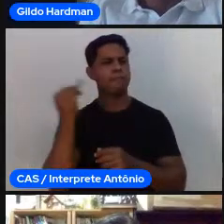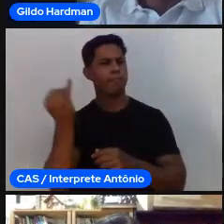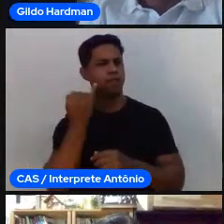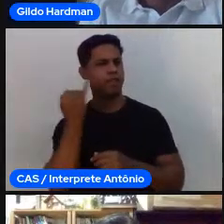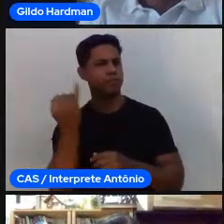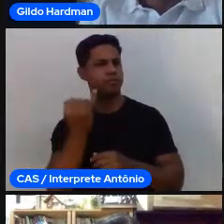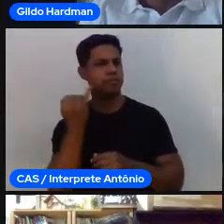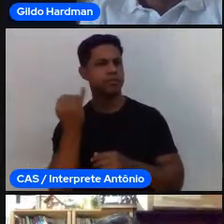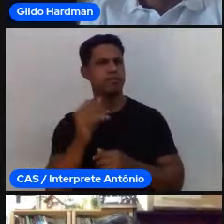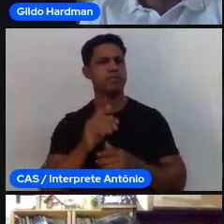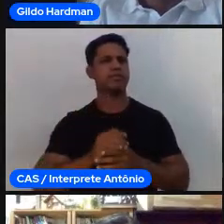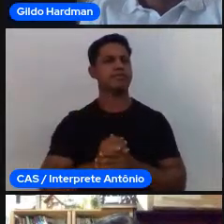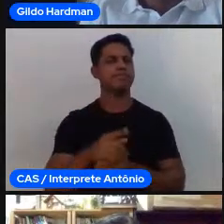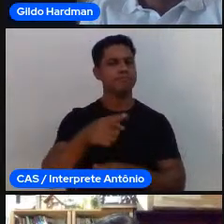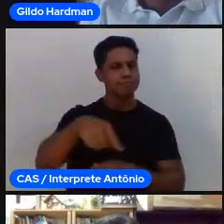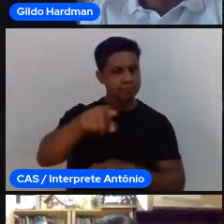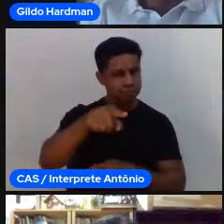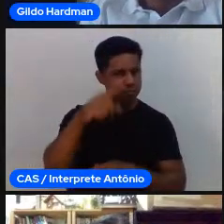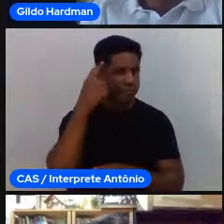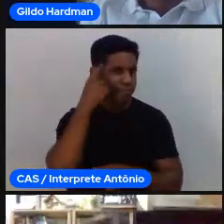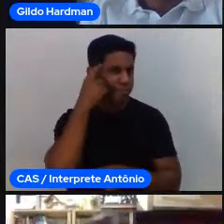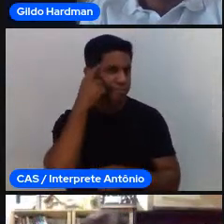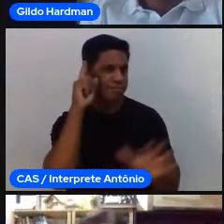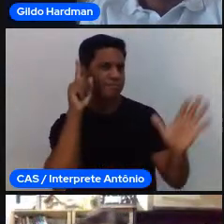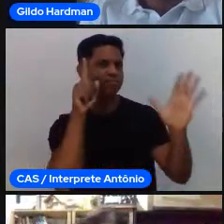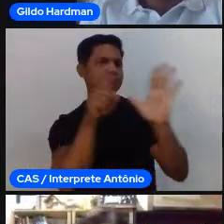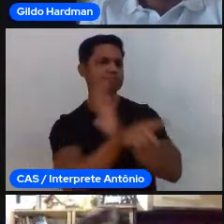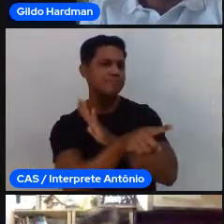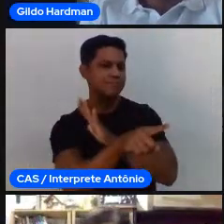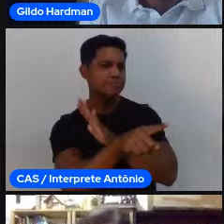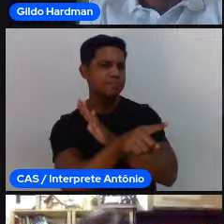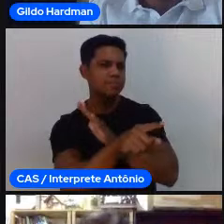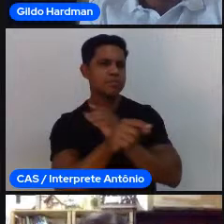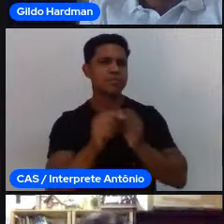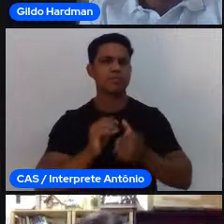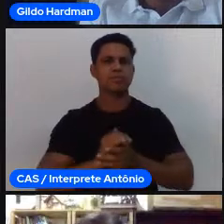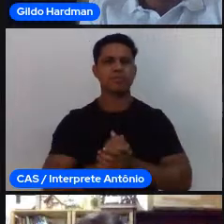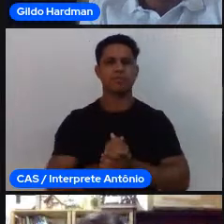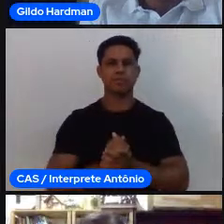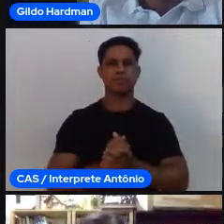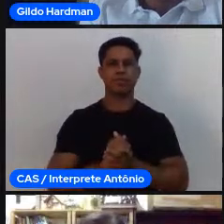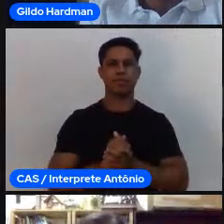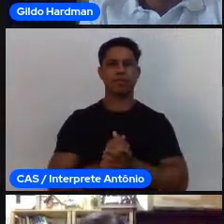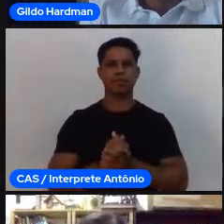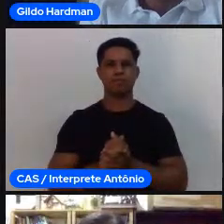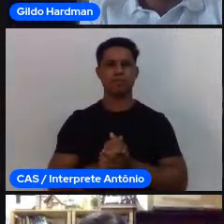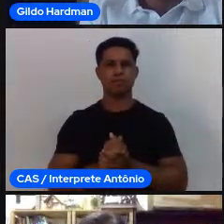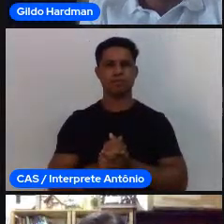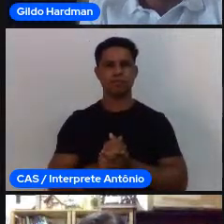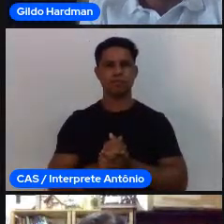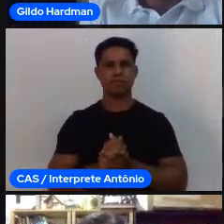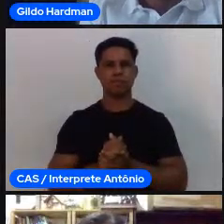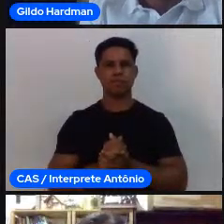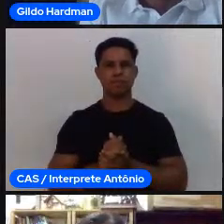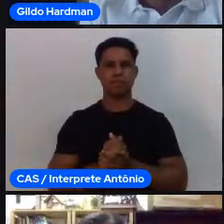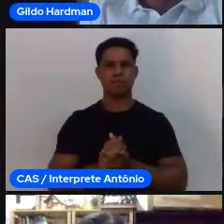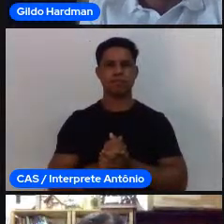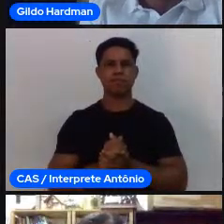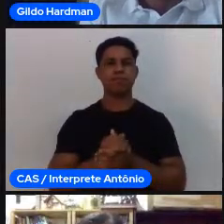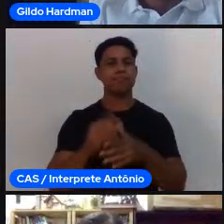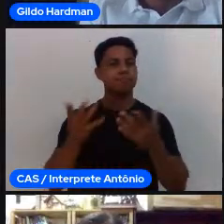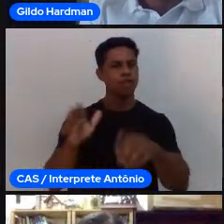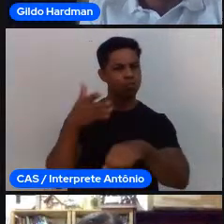vocês pensarem um pouquinho nessa pergunta e acessar esse link aqui. Eu vou sair aqui da minha página, vou parar de compartilhar, vocês vão para o